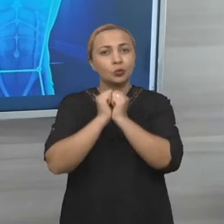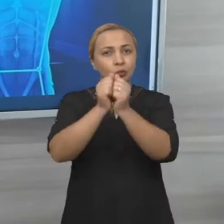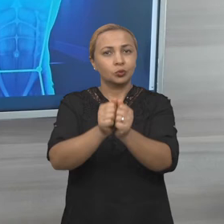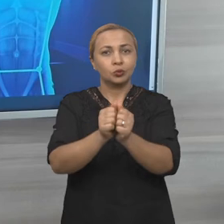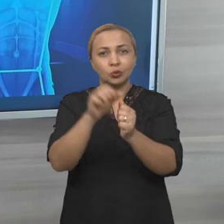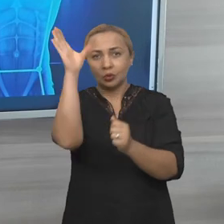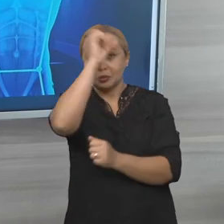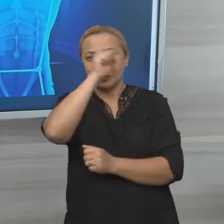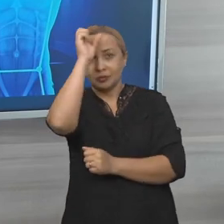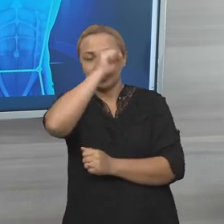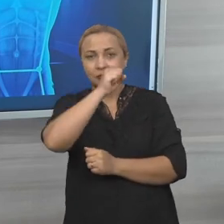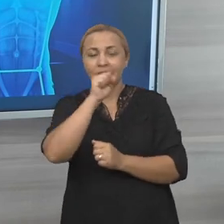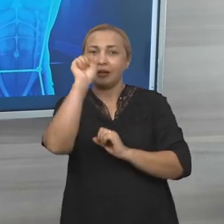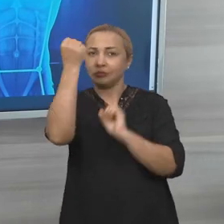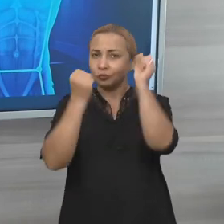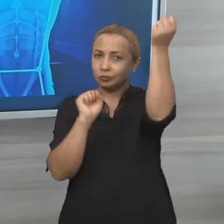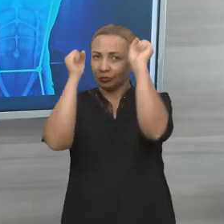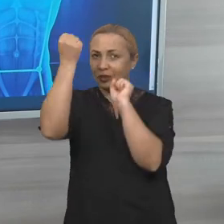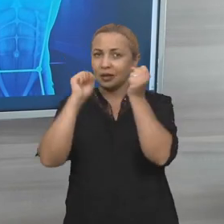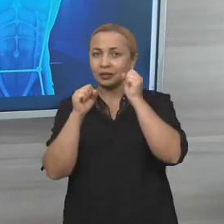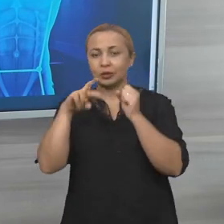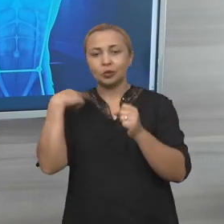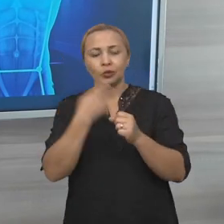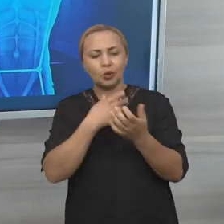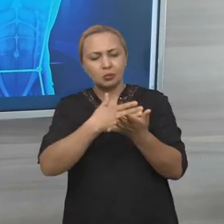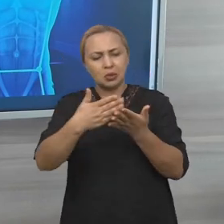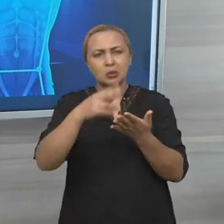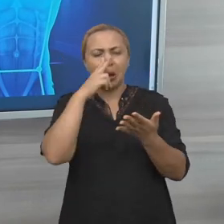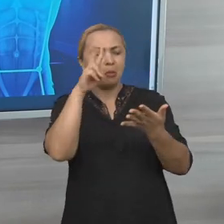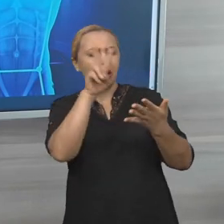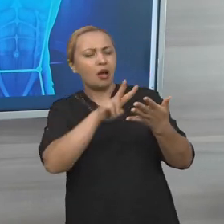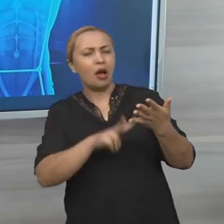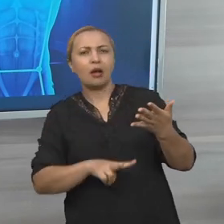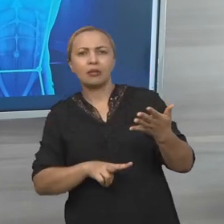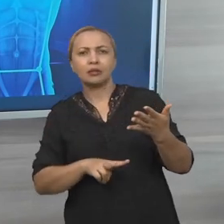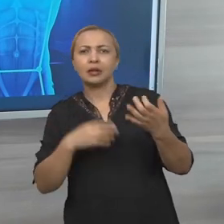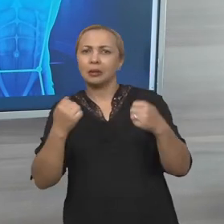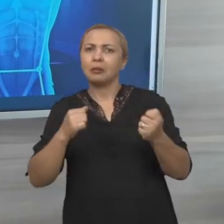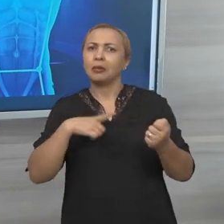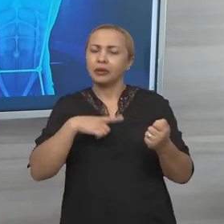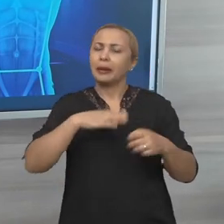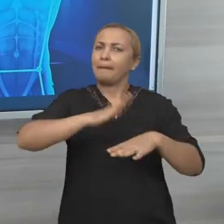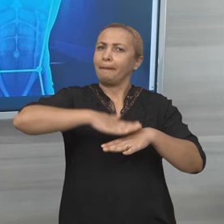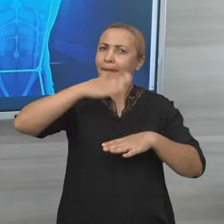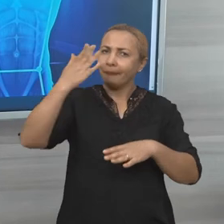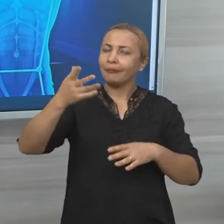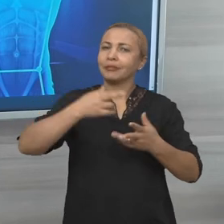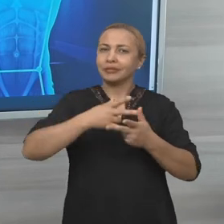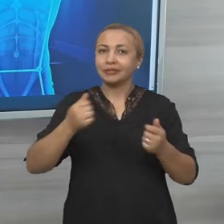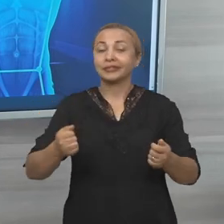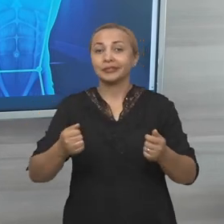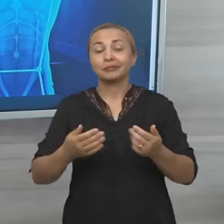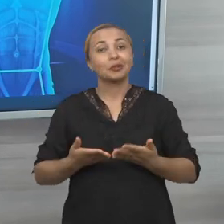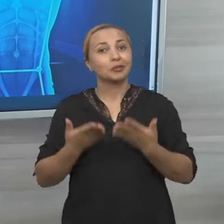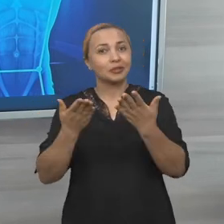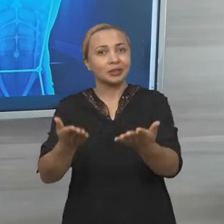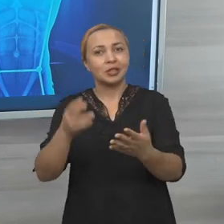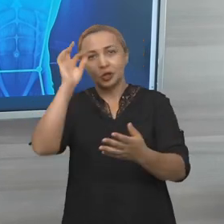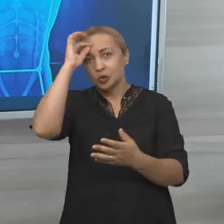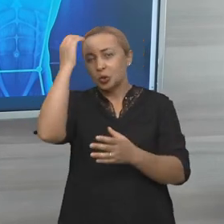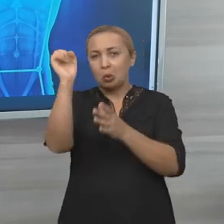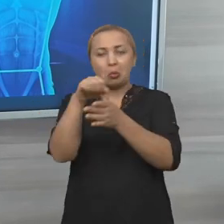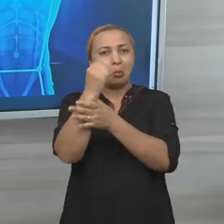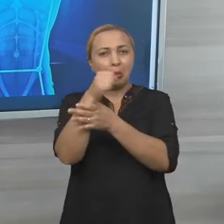a aprendizado de máquina, nós passamos a observar que as possibilidades eram muito maiores do que apenas oferecer